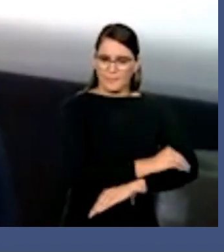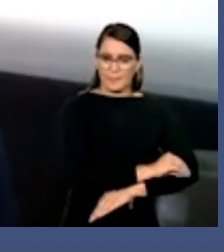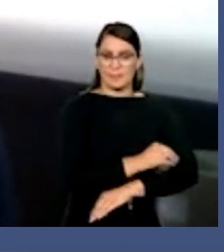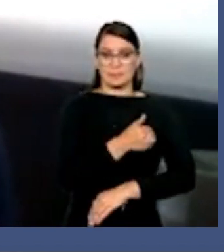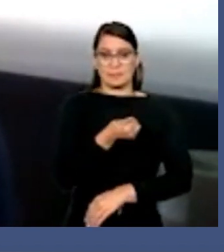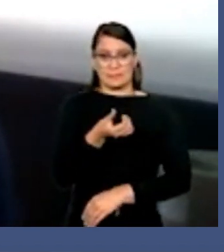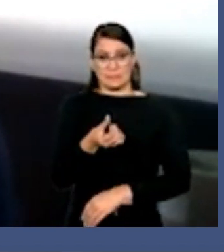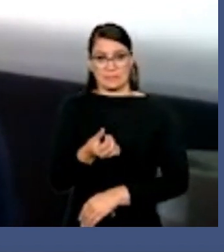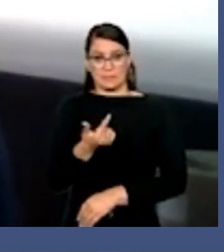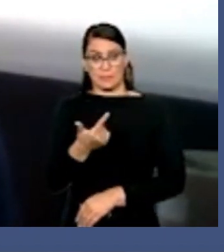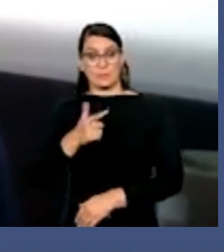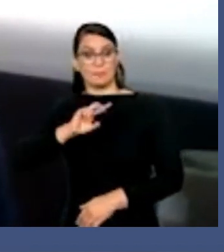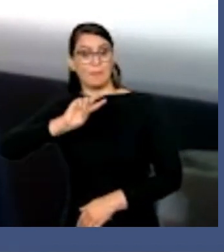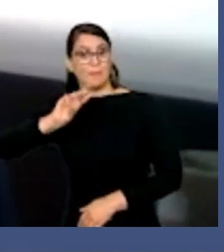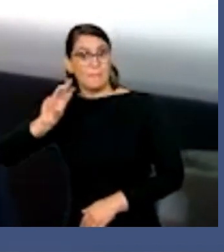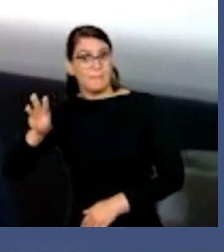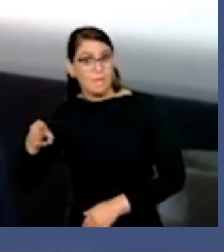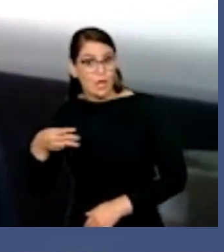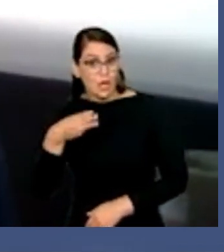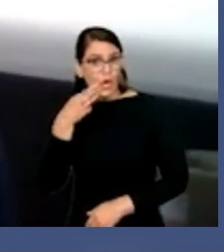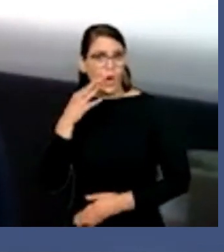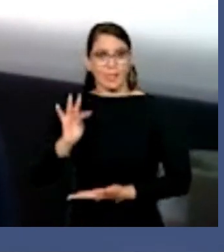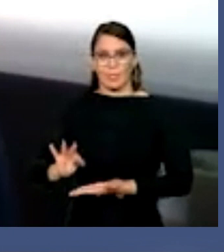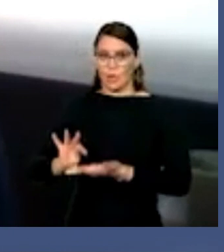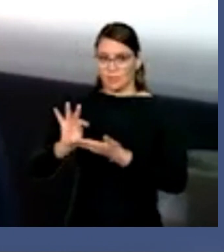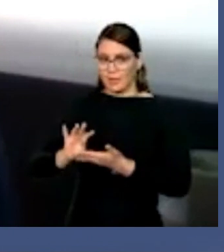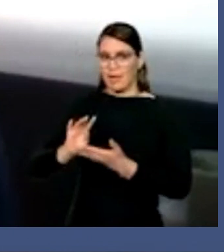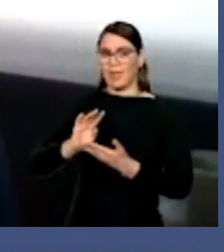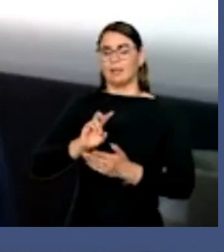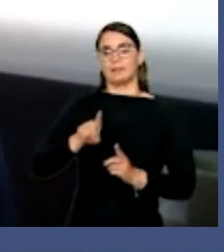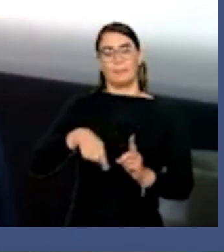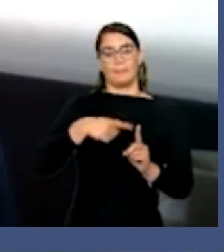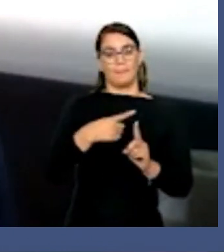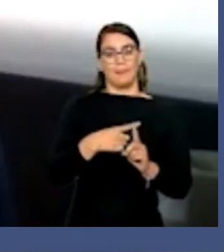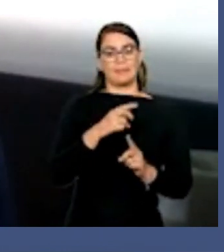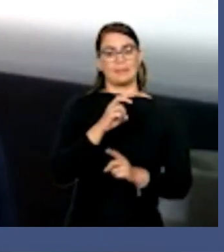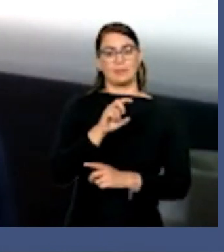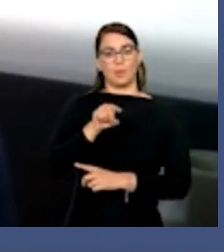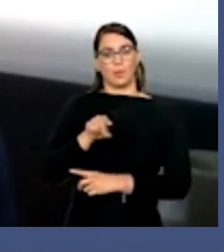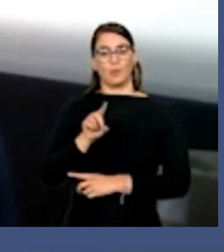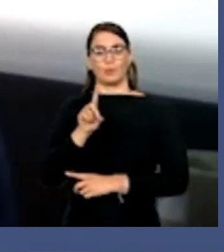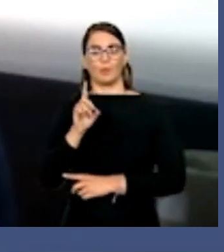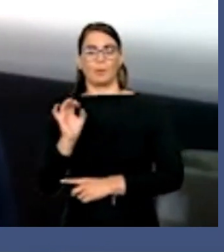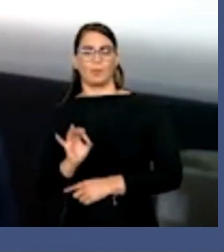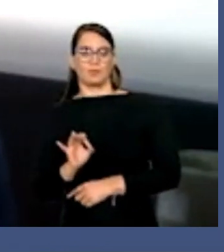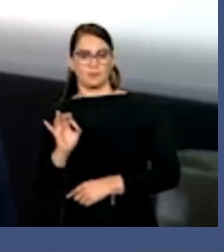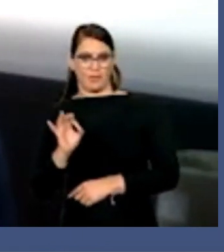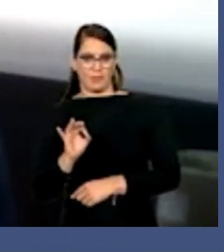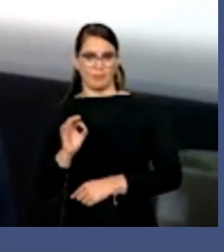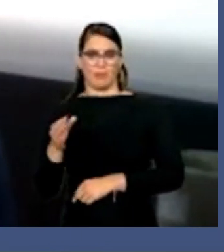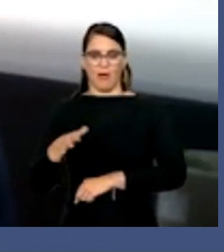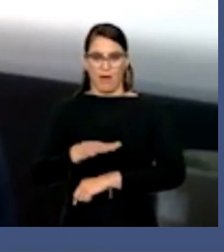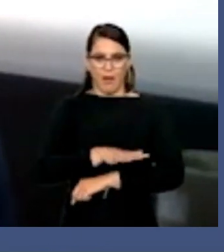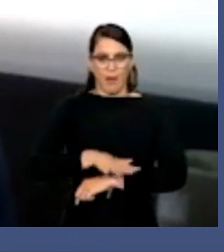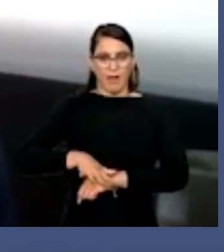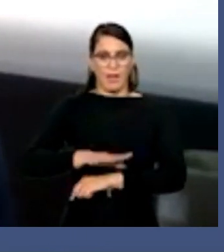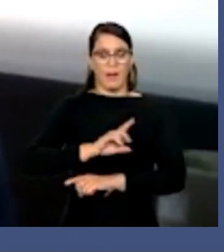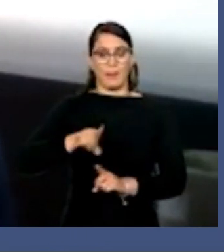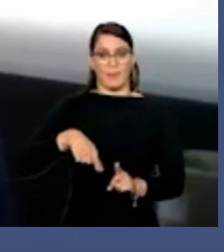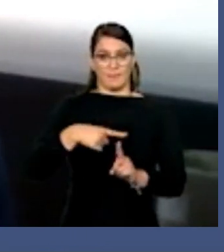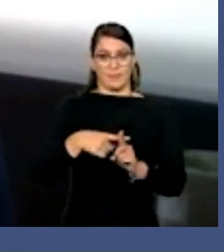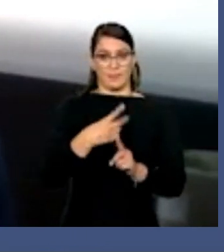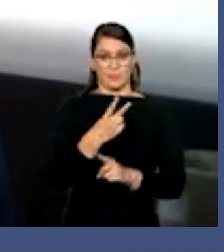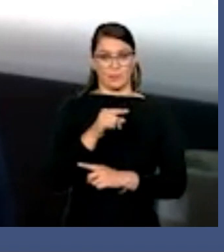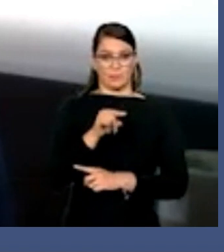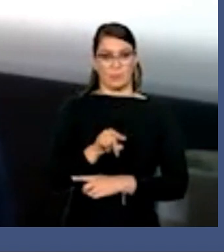162 milhões de toneladas, um aumento de 5,1%. Na área semeada, um aumento de 2